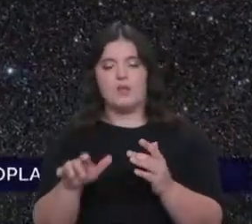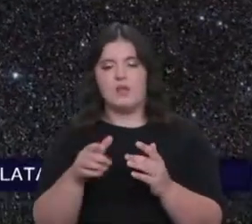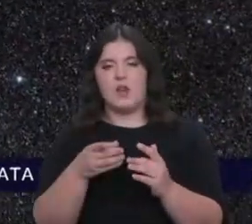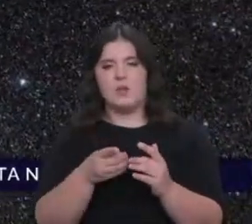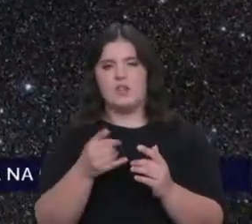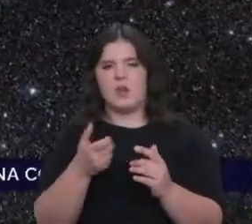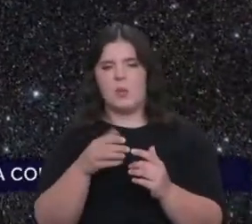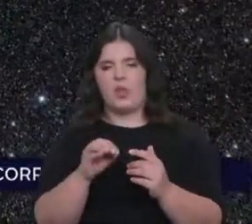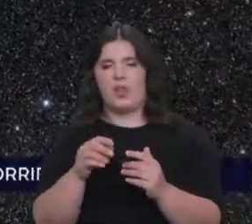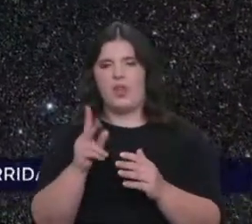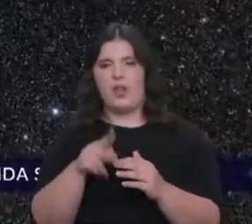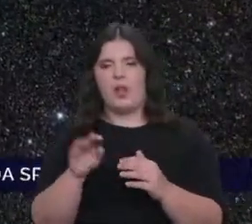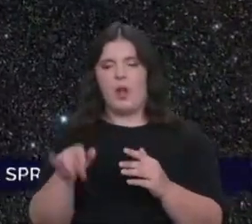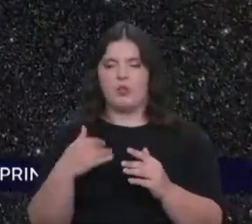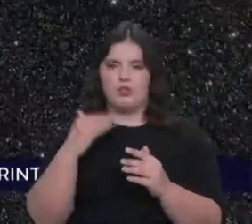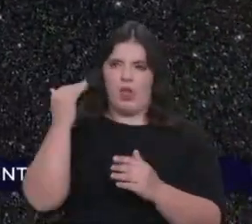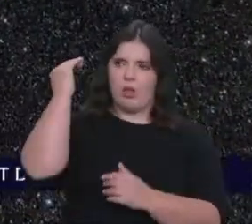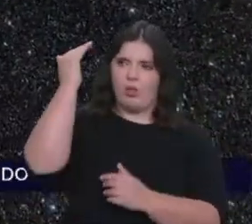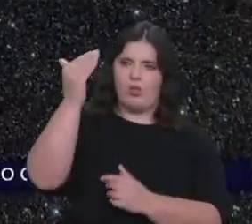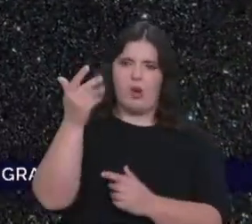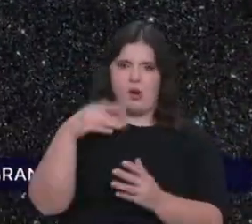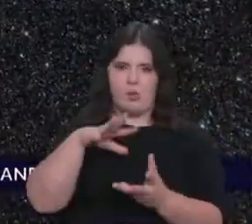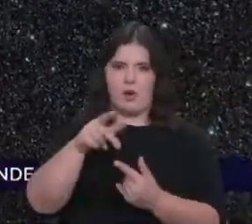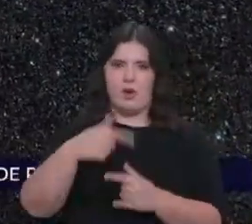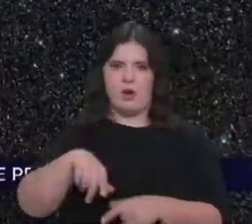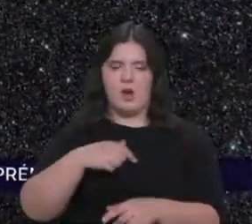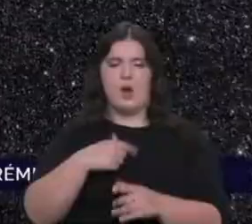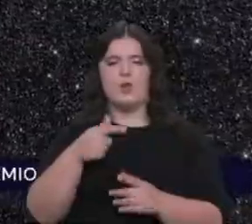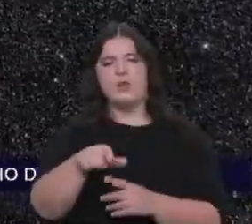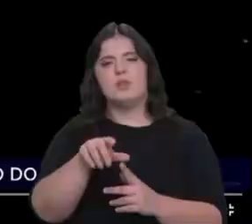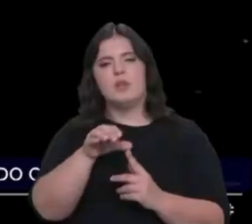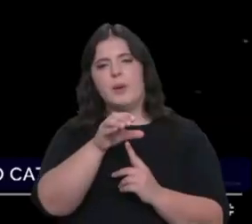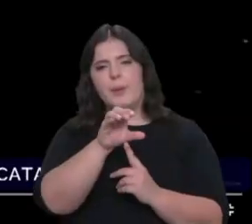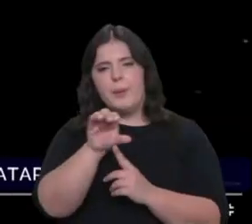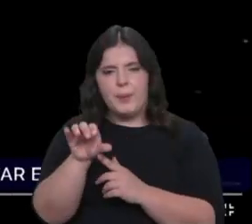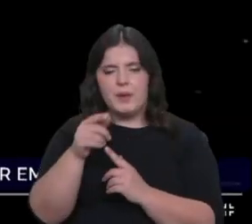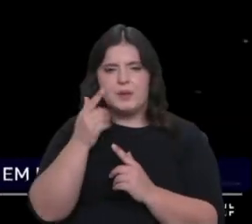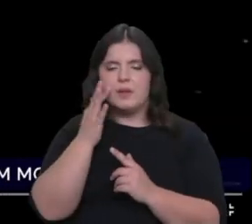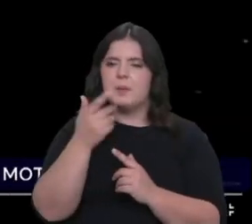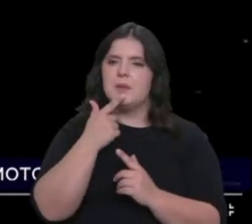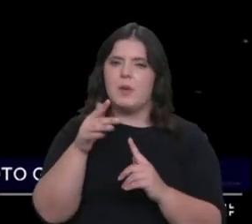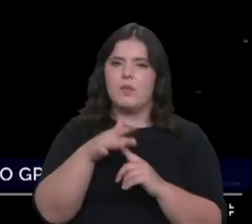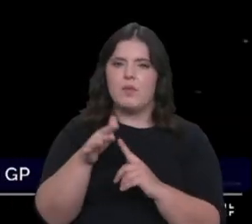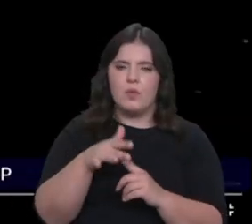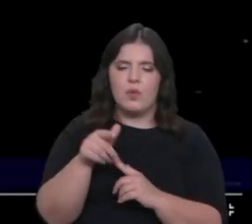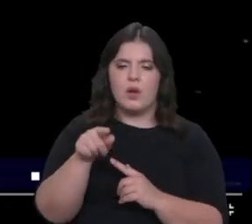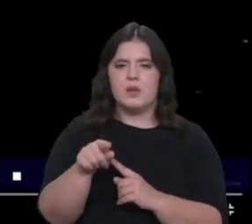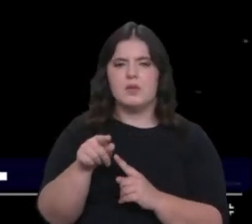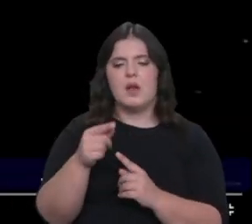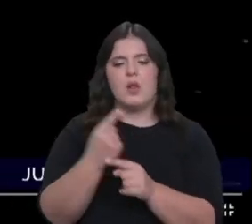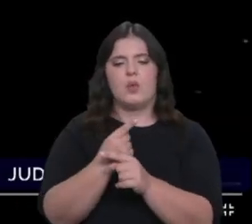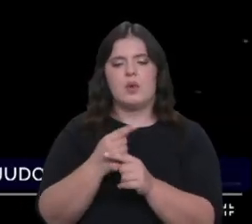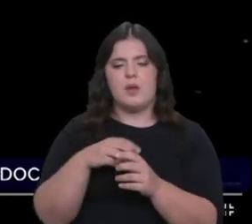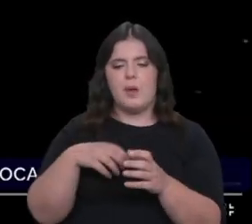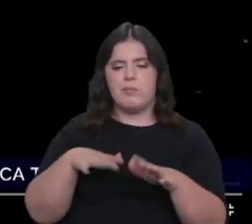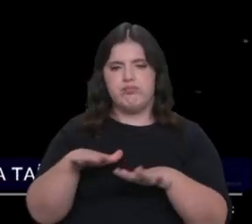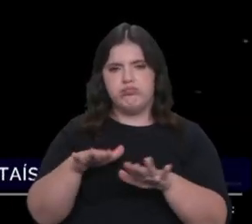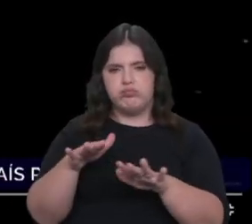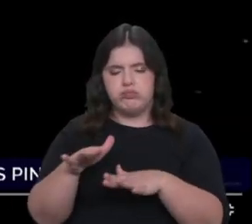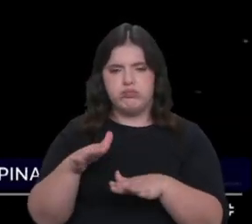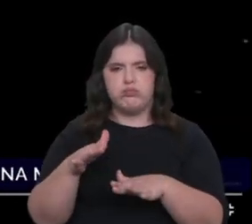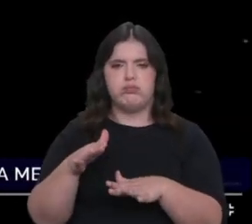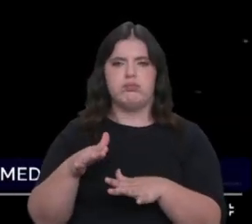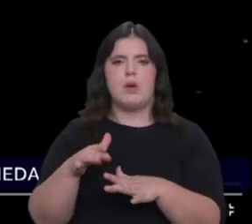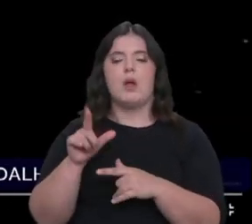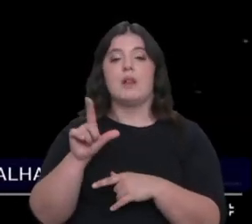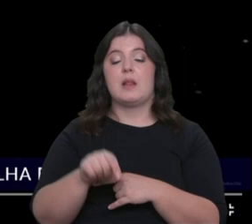planeta. E, portanto, este telescópio tenta perceber o efeito eletromagnético de perturbações sísmicas da Terra, mas